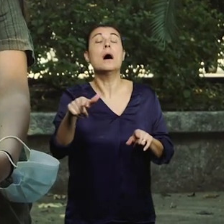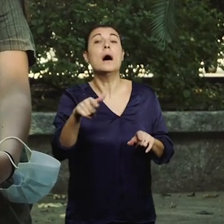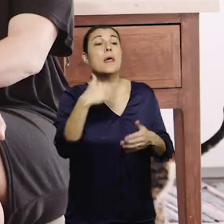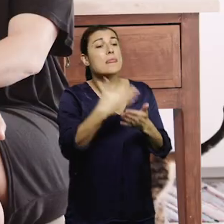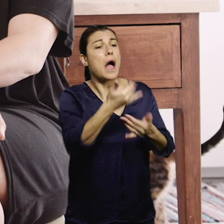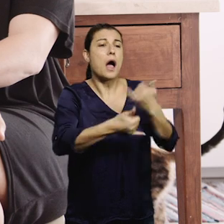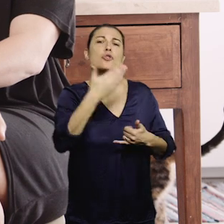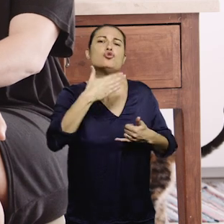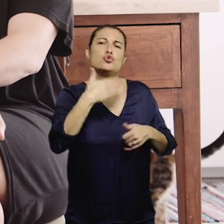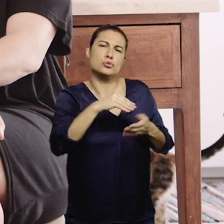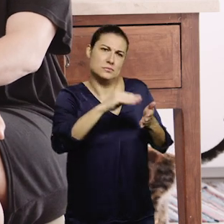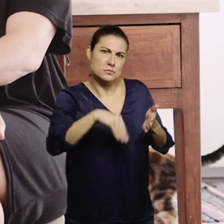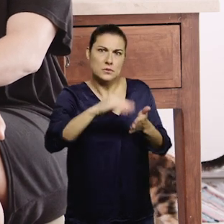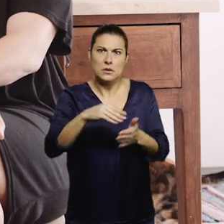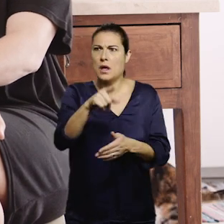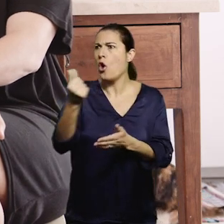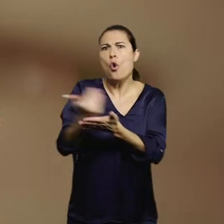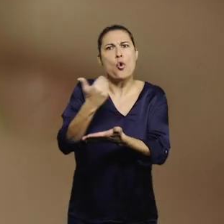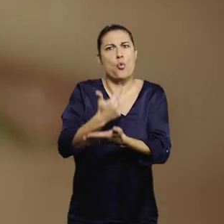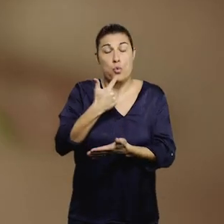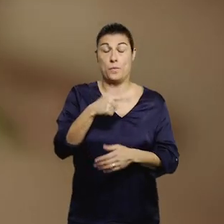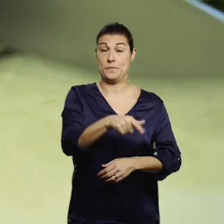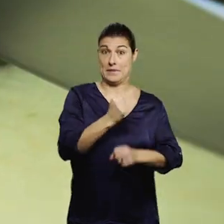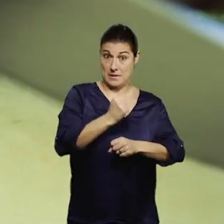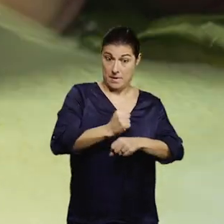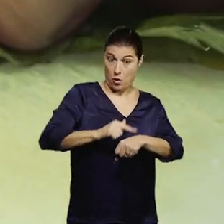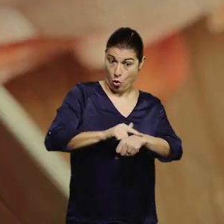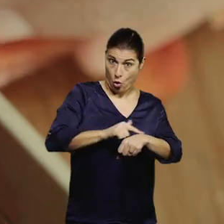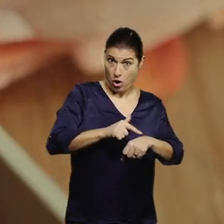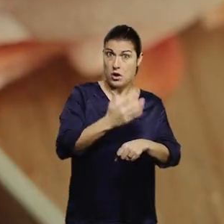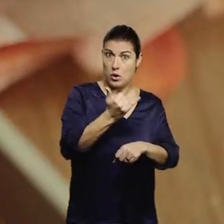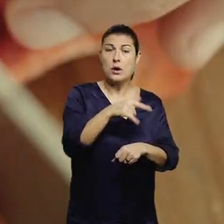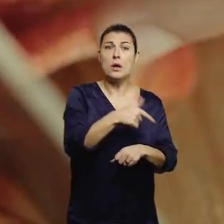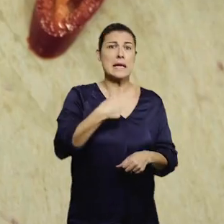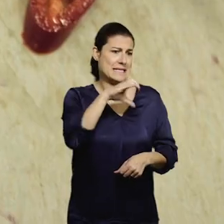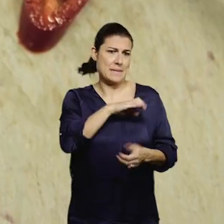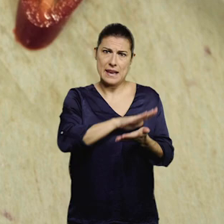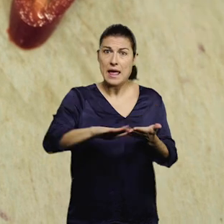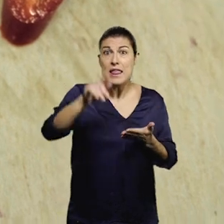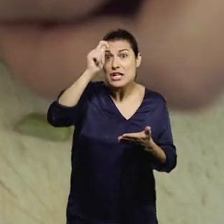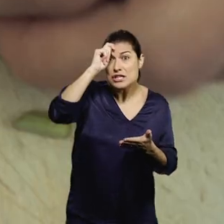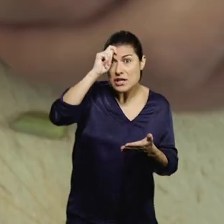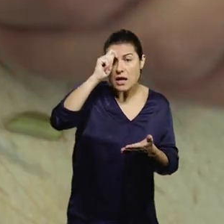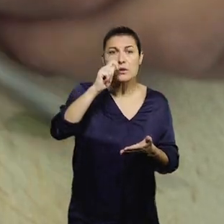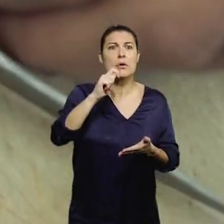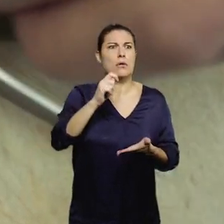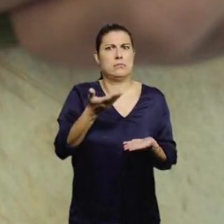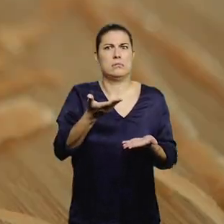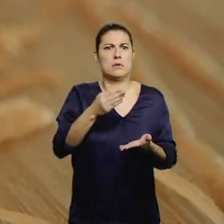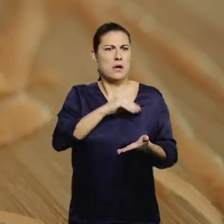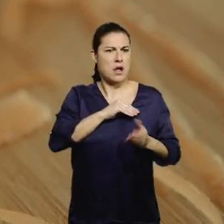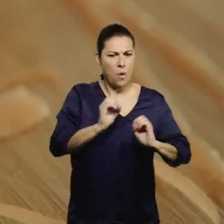brutais. Por essas 12 horas de trabalho eu não recebi nada porque era um estágio não remunerado. Não são 8 horas de trabalho como